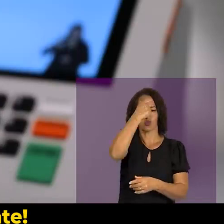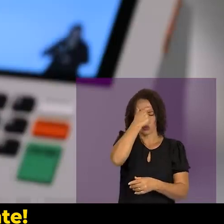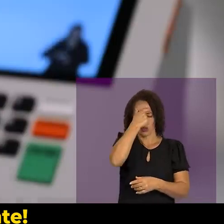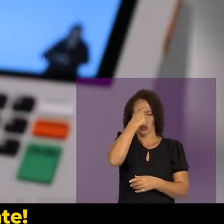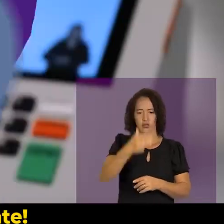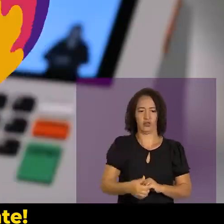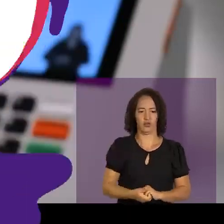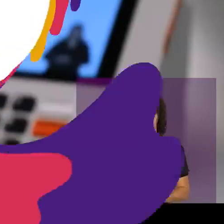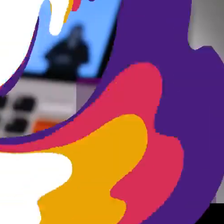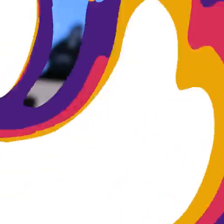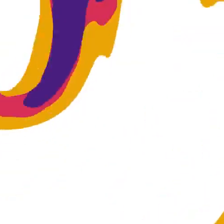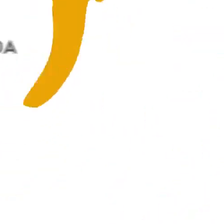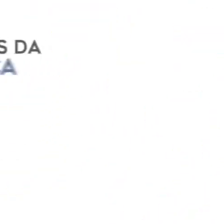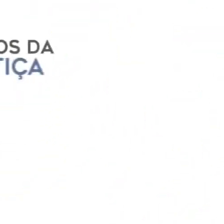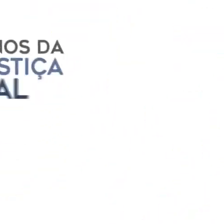consciente.